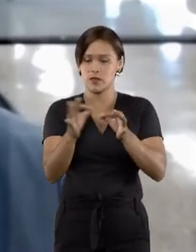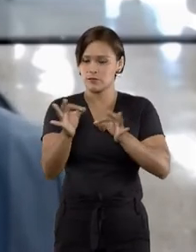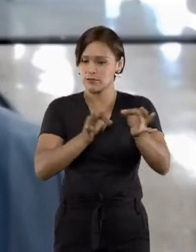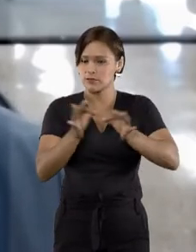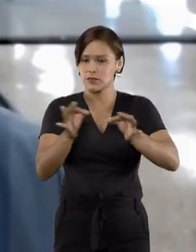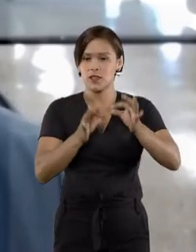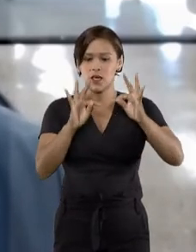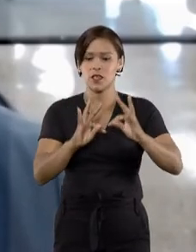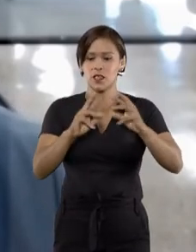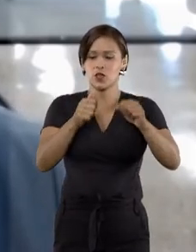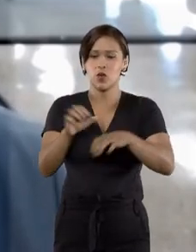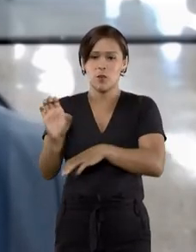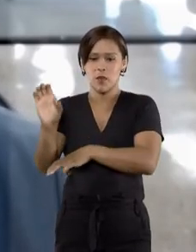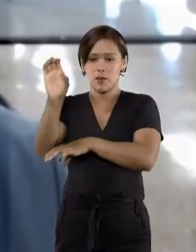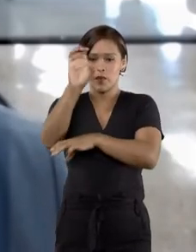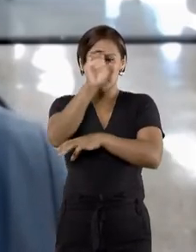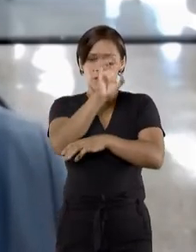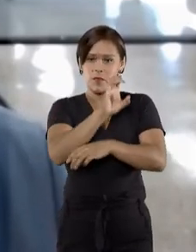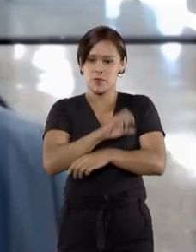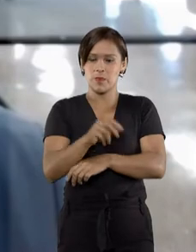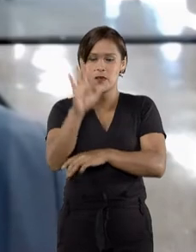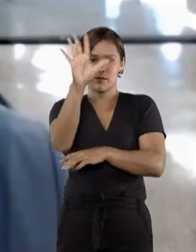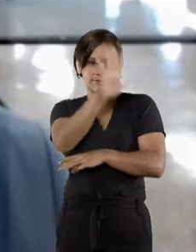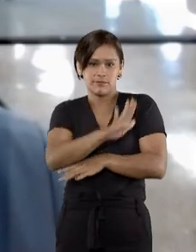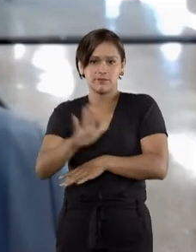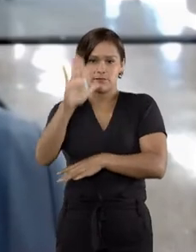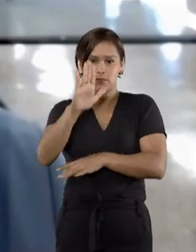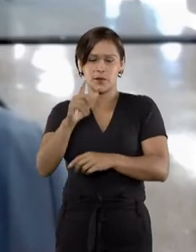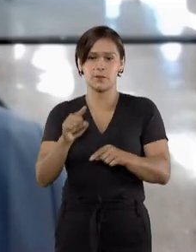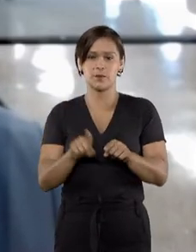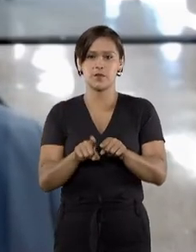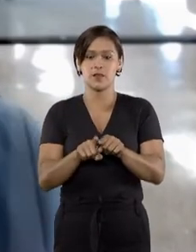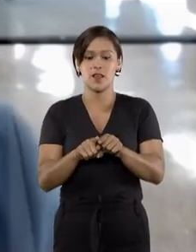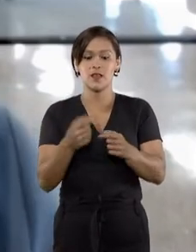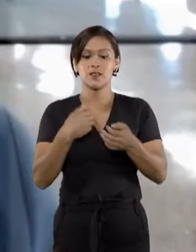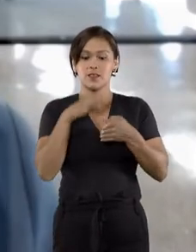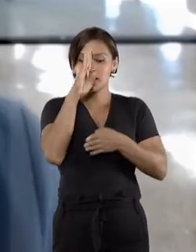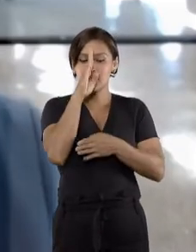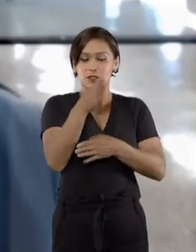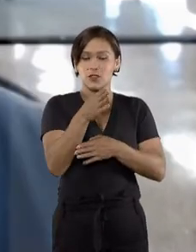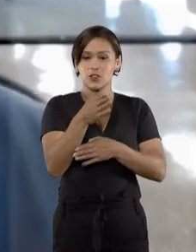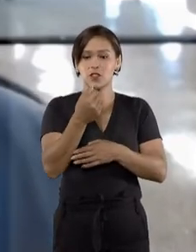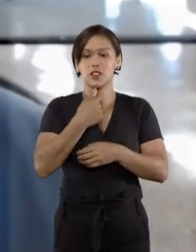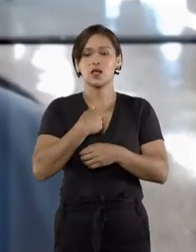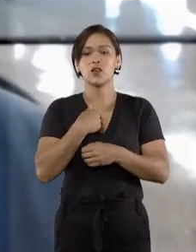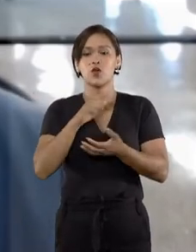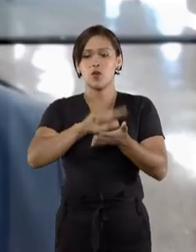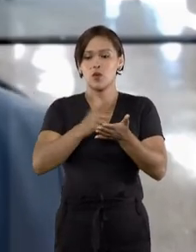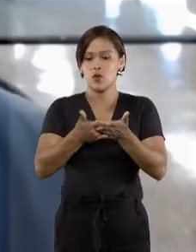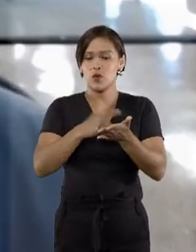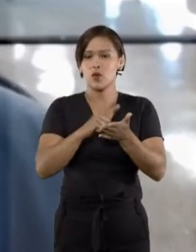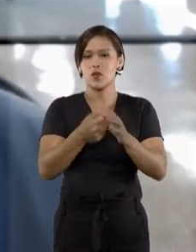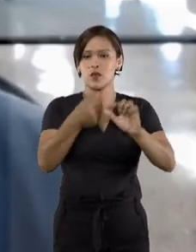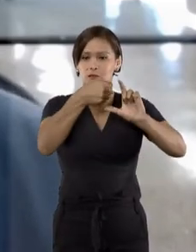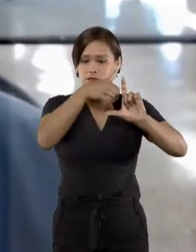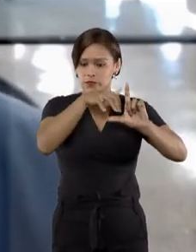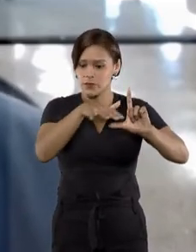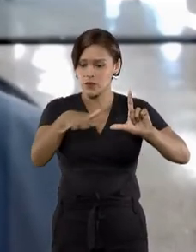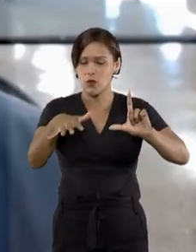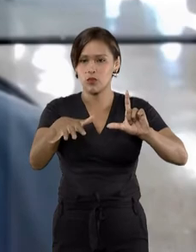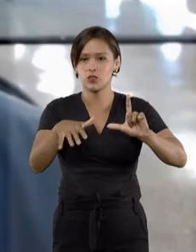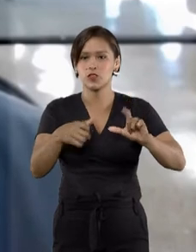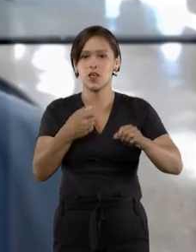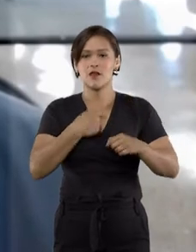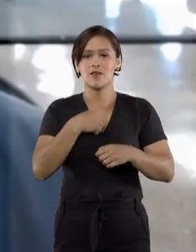em todo o território nacional. Nesse sentido, a obra lançada hoje